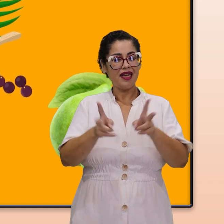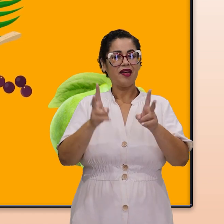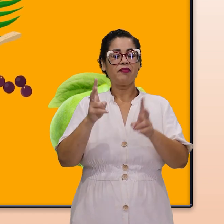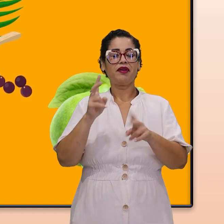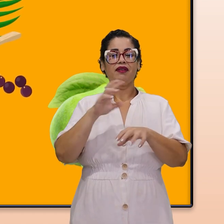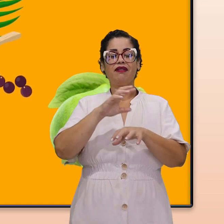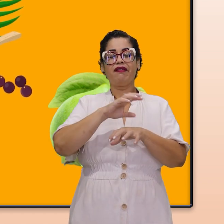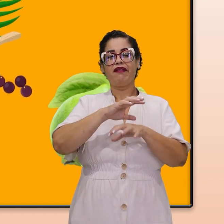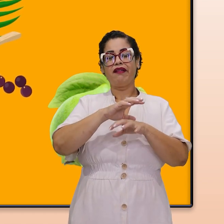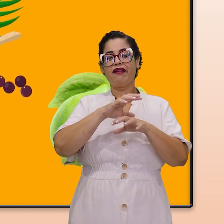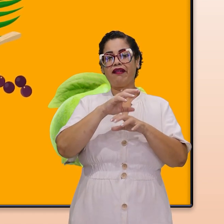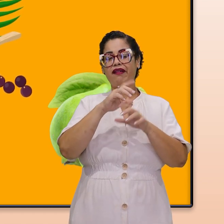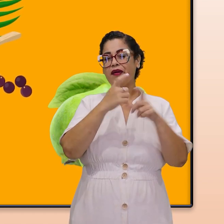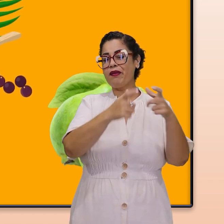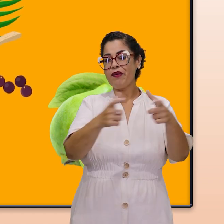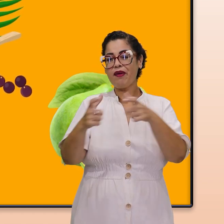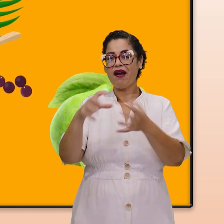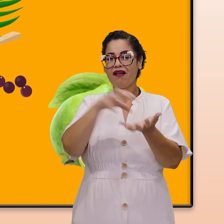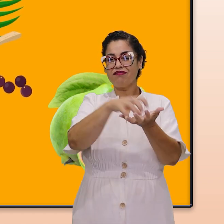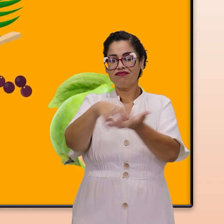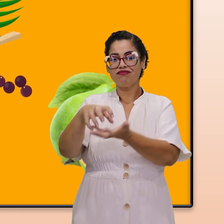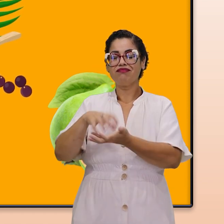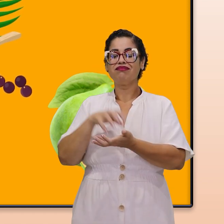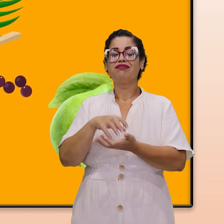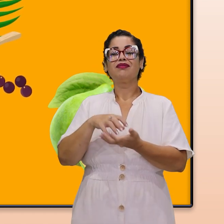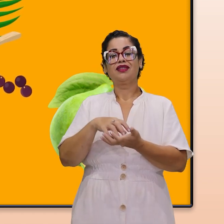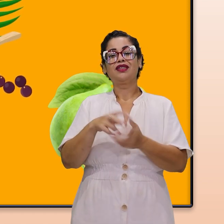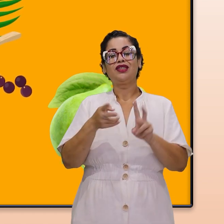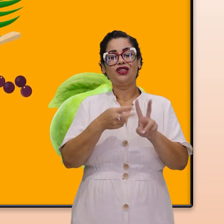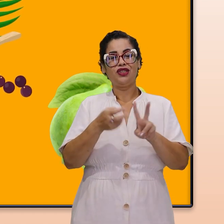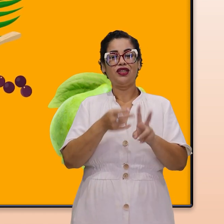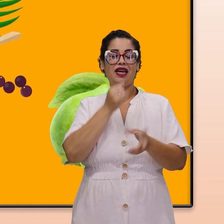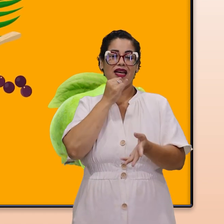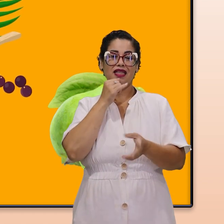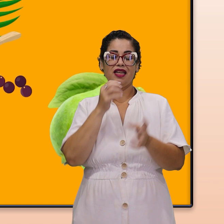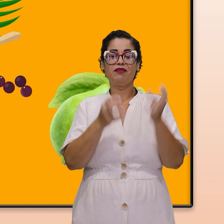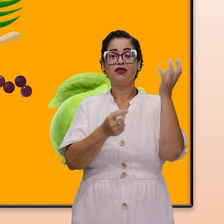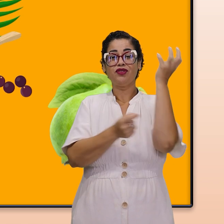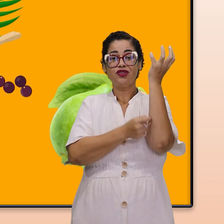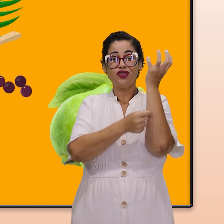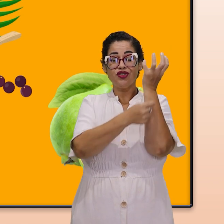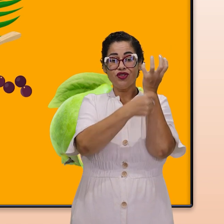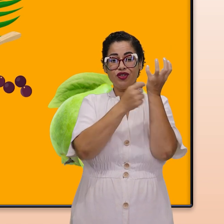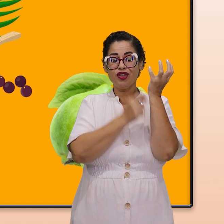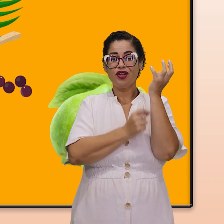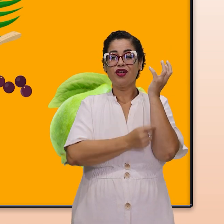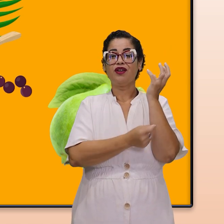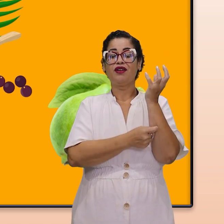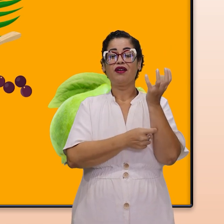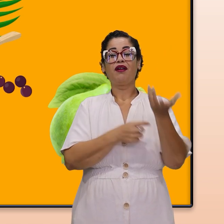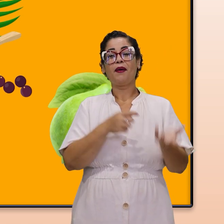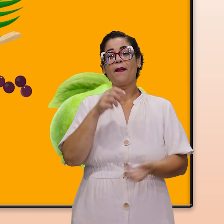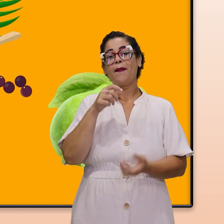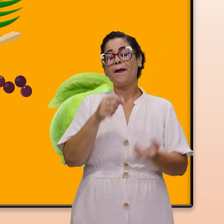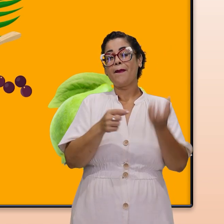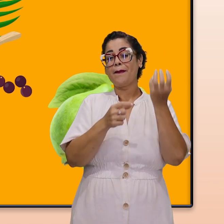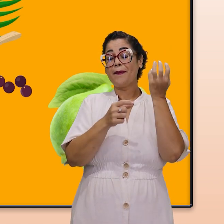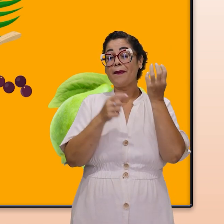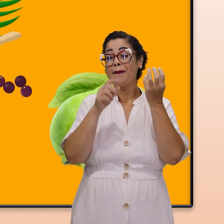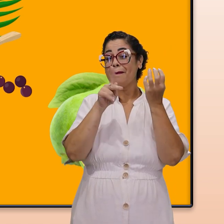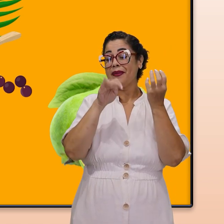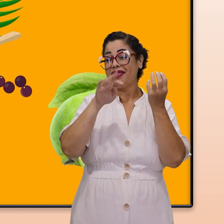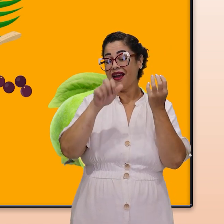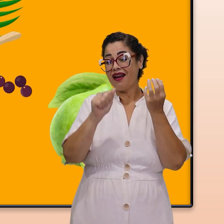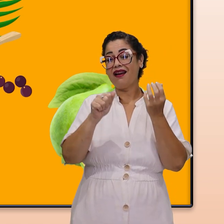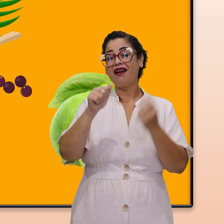indígenas. Então, nós temos aqui o exemplo da jabuticaba, nós temos a pitanga,